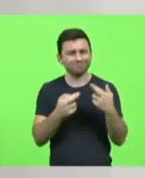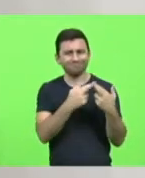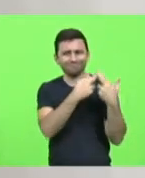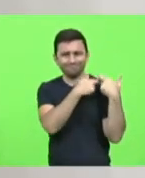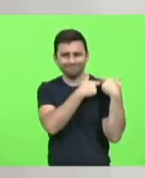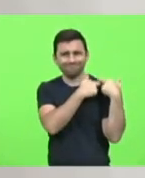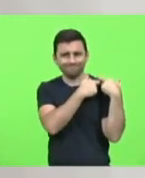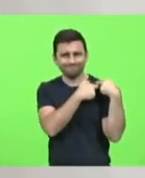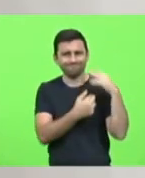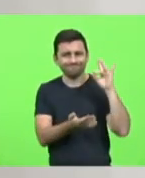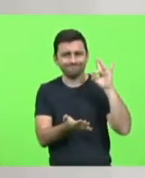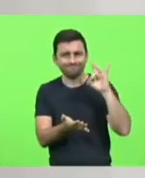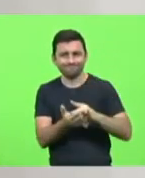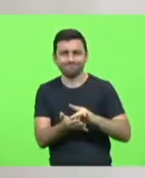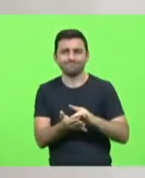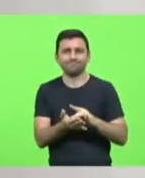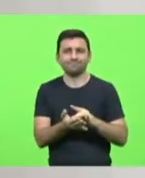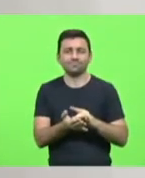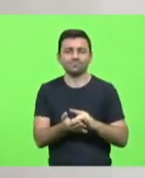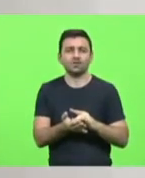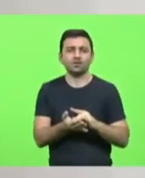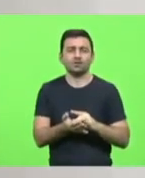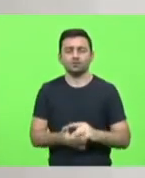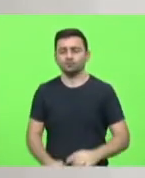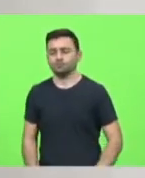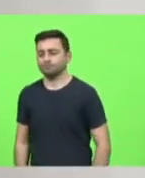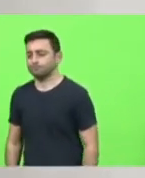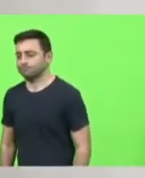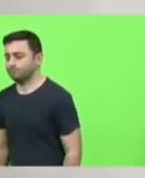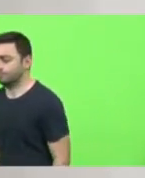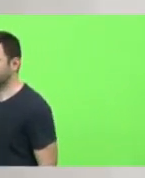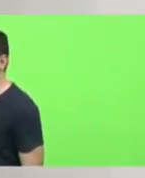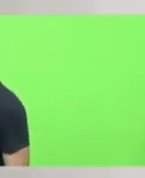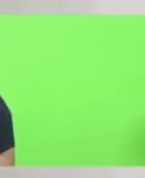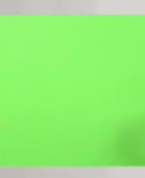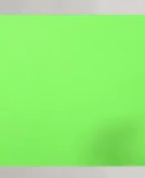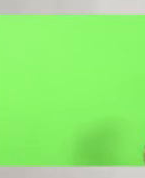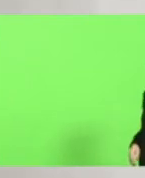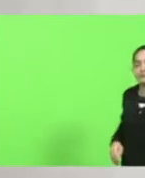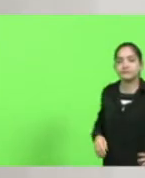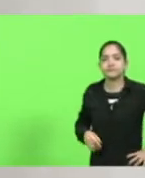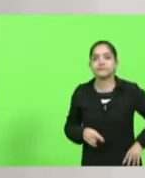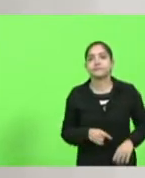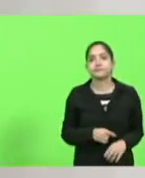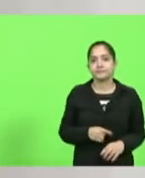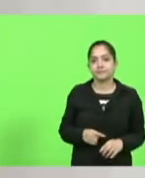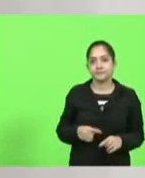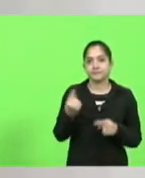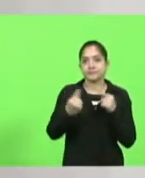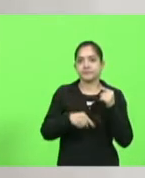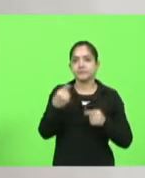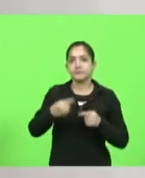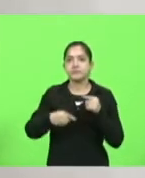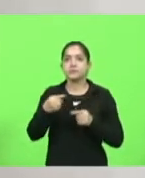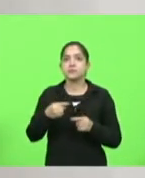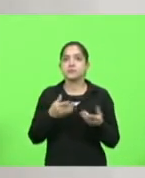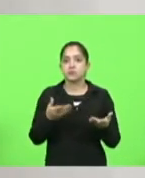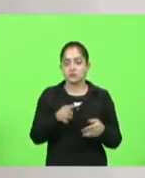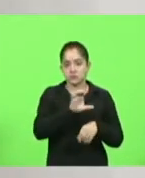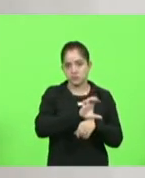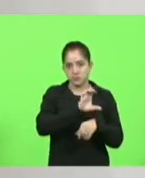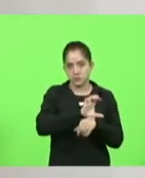a palavra, tem trazido a discussão de todas as regiões do Estado que têm déficits